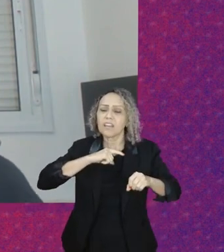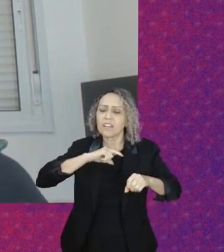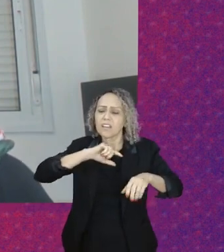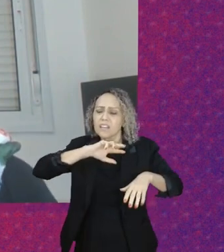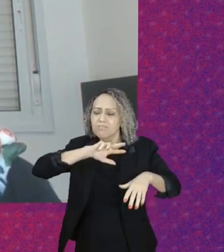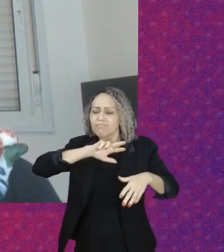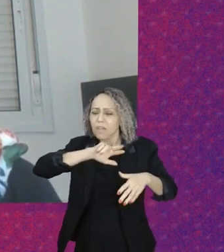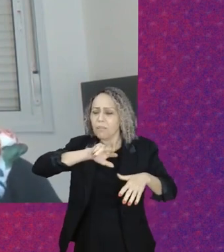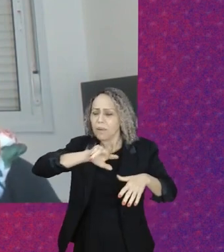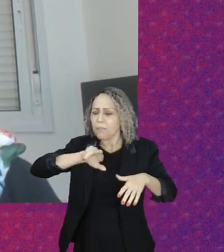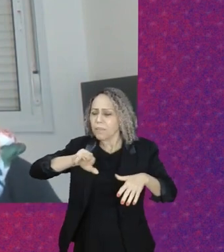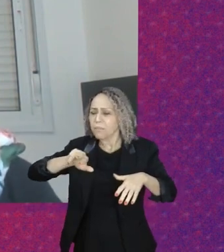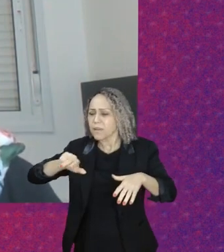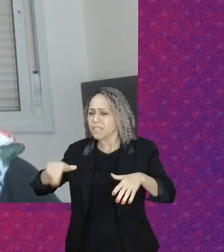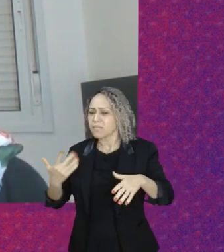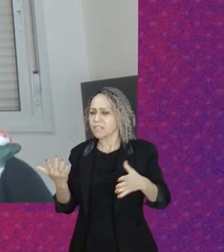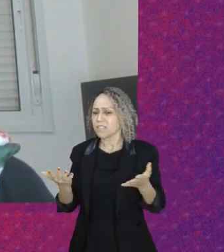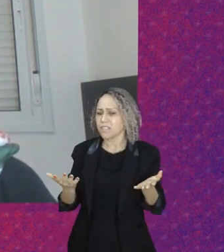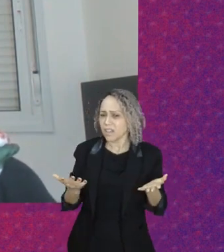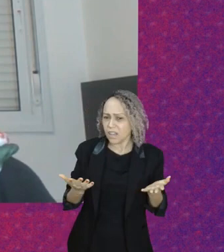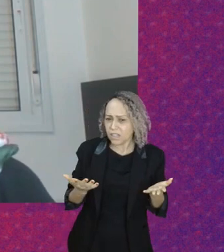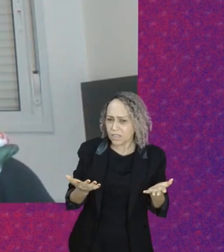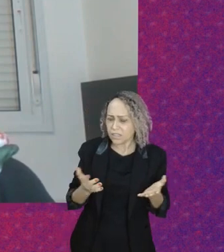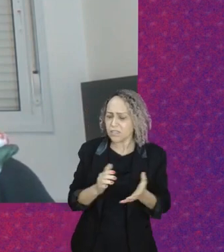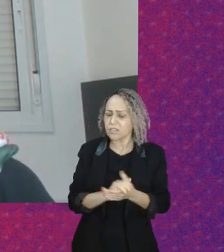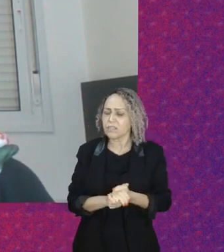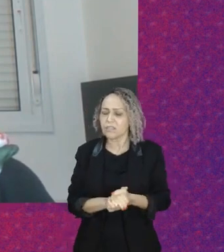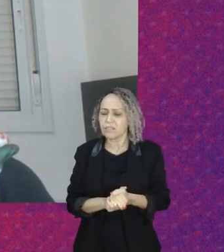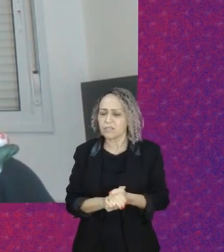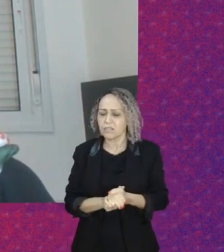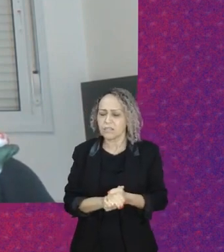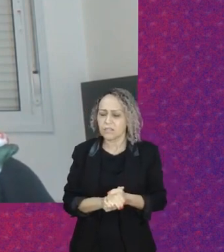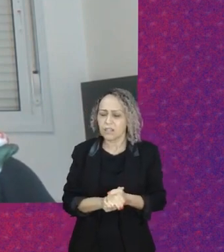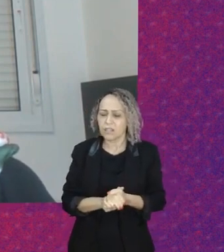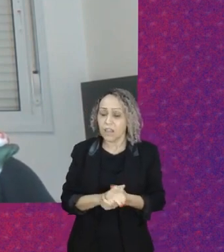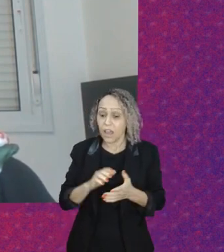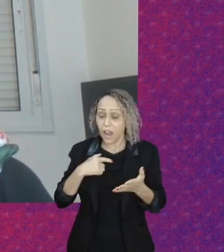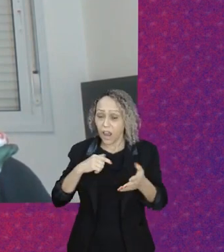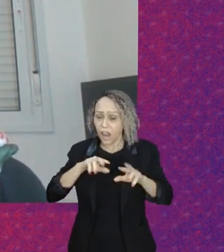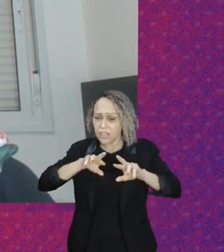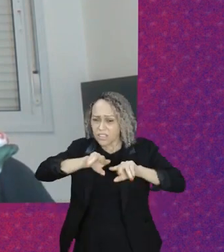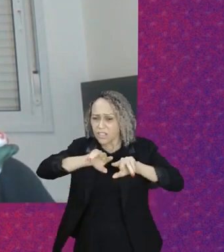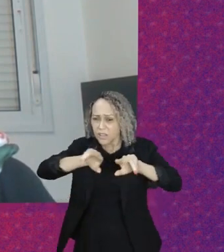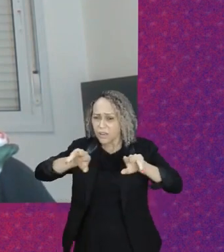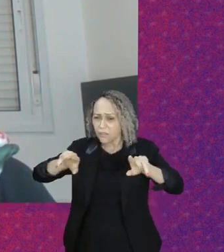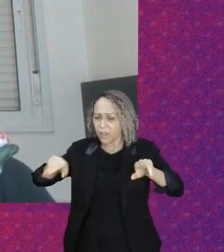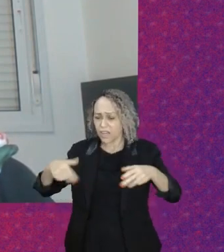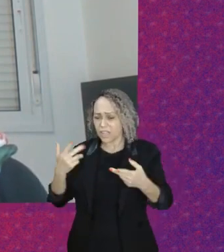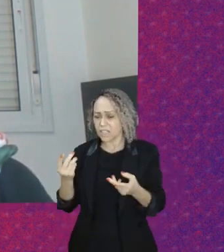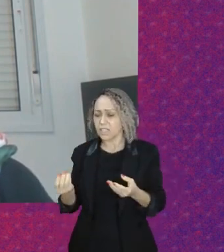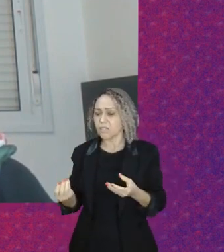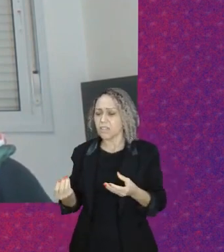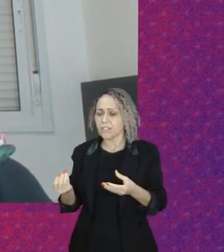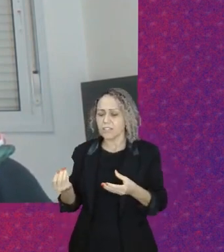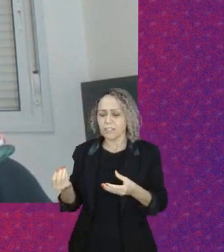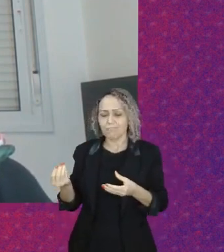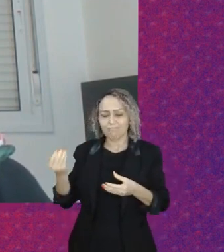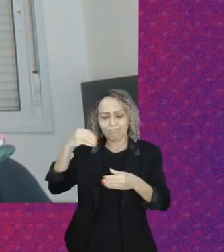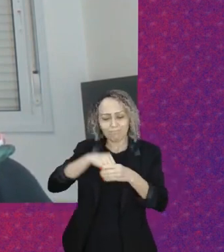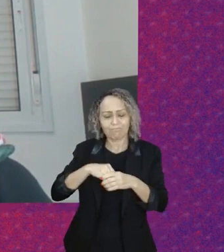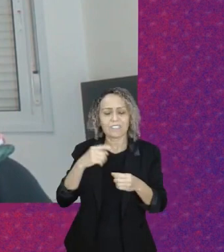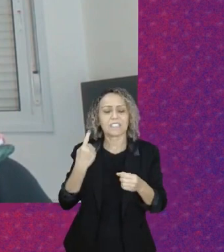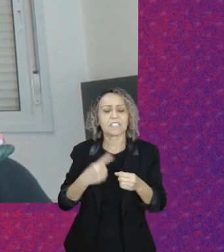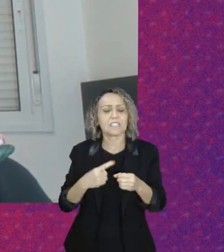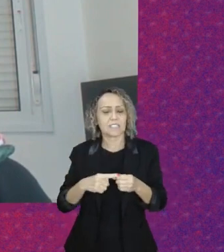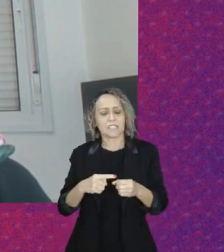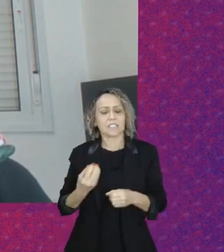traz mais vida às cidades. Então, é uma cidade sem discriminação,